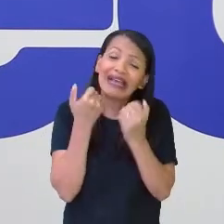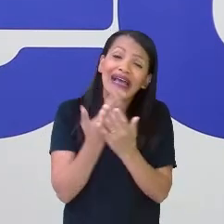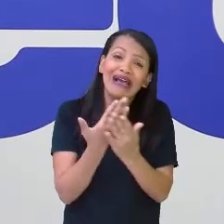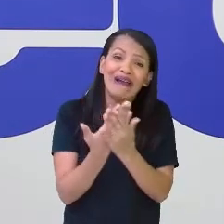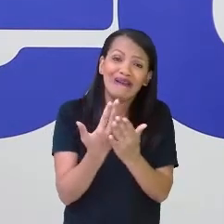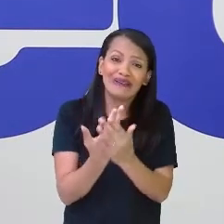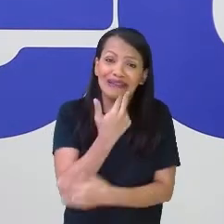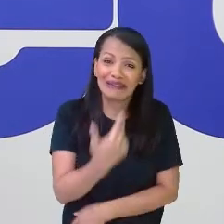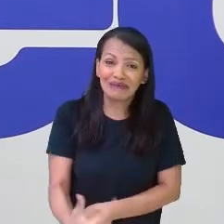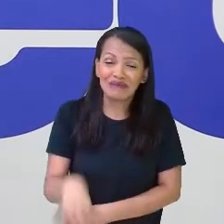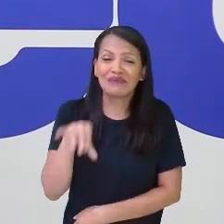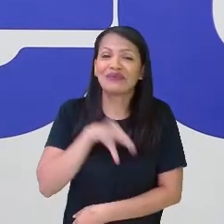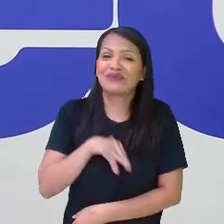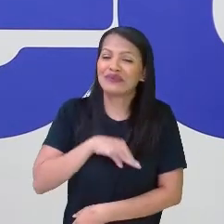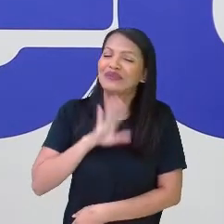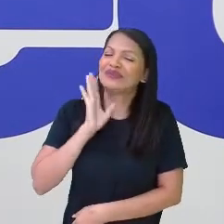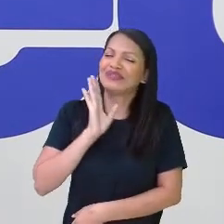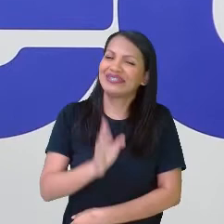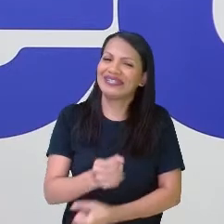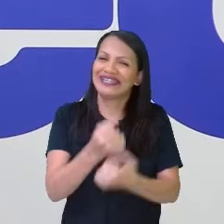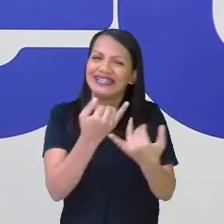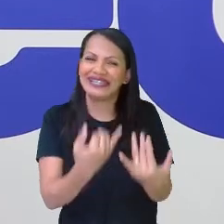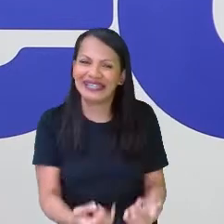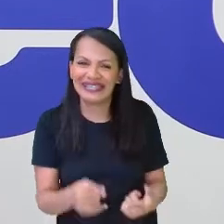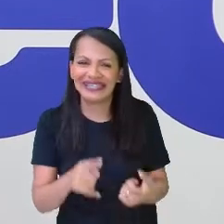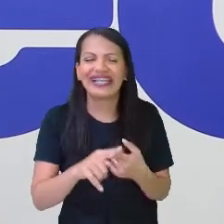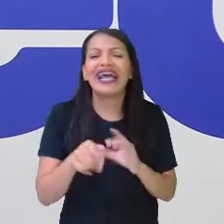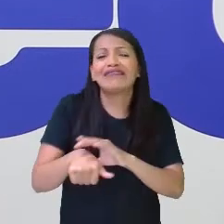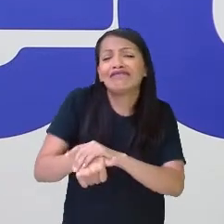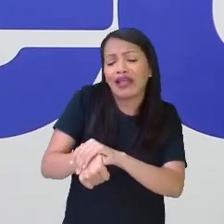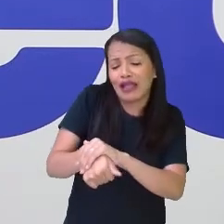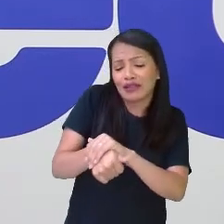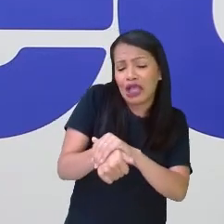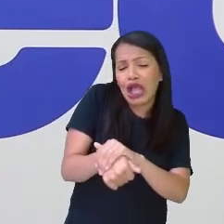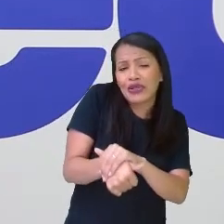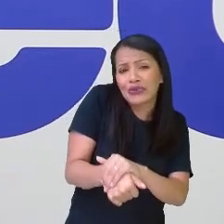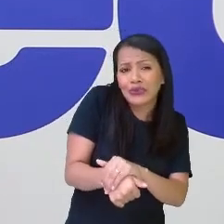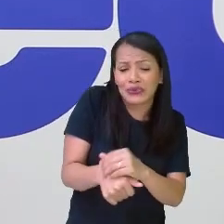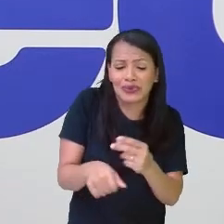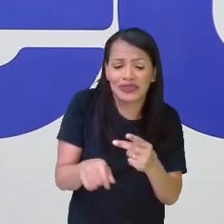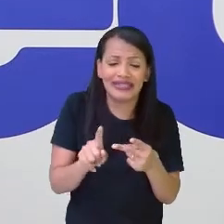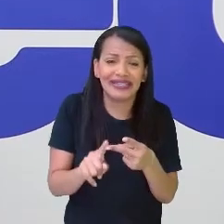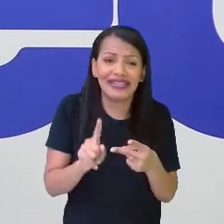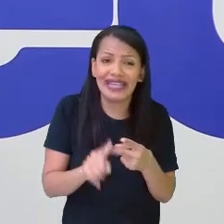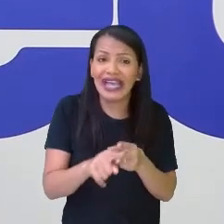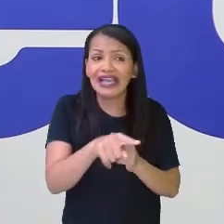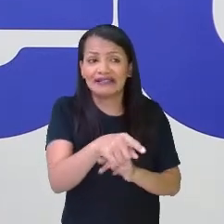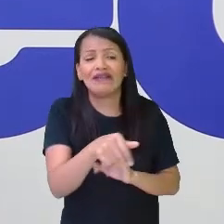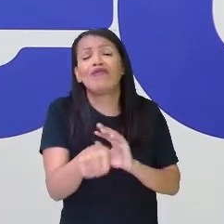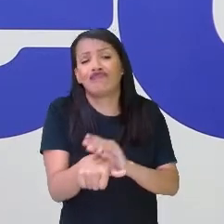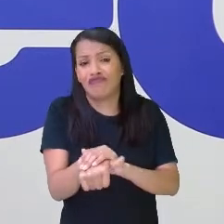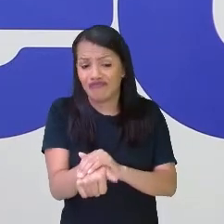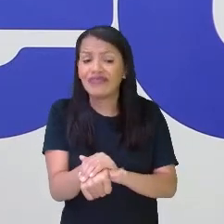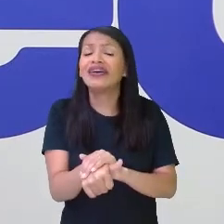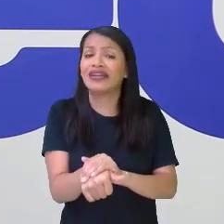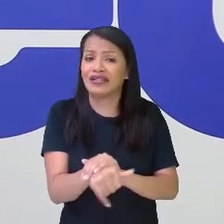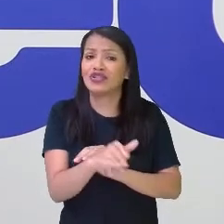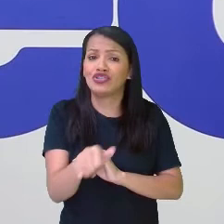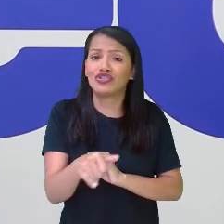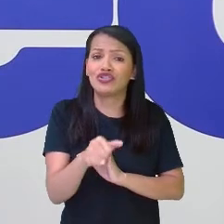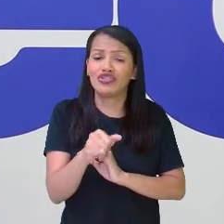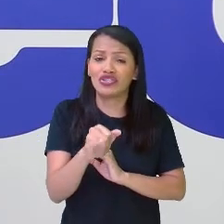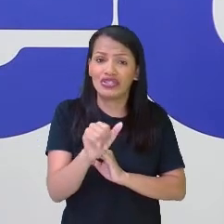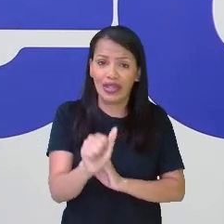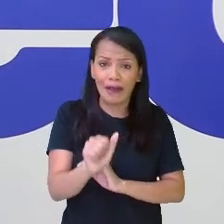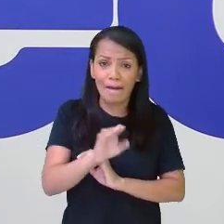eu falei. Ainda estão falando aqui da tartaruga, o Luca dizendo que trouxesse um jabuti que ele acha mais fofinho.